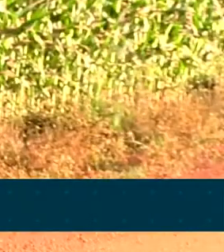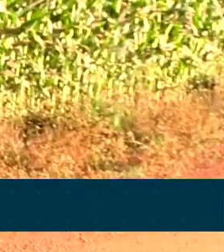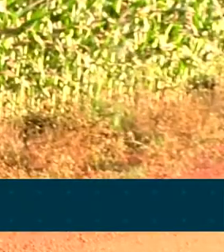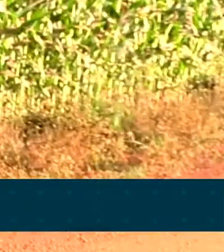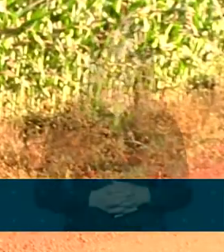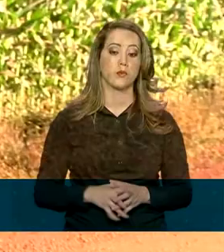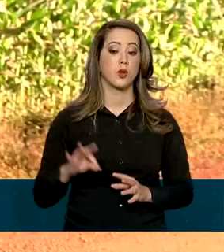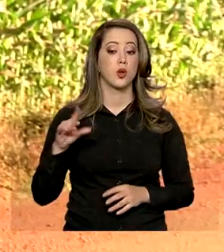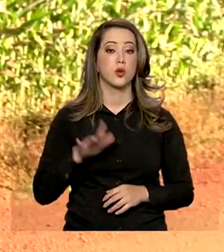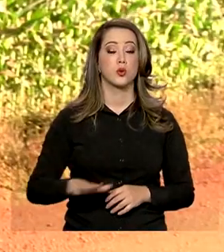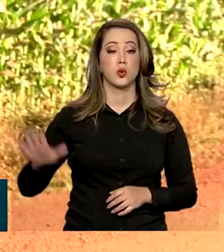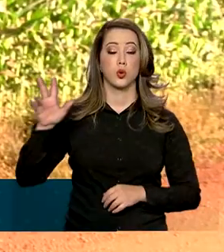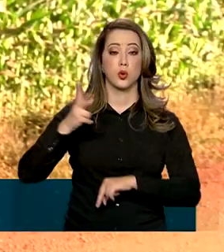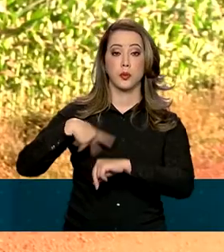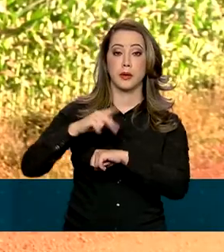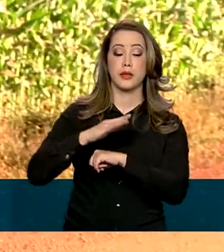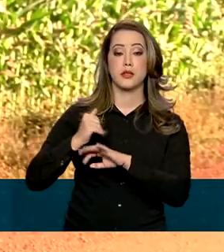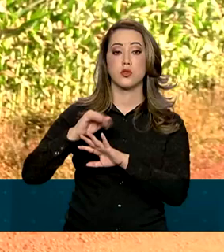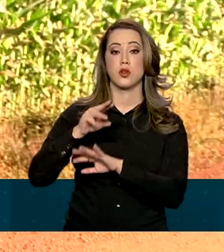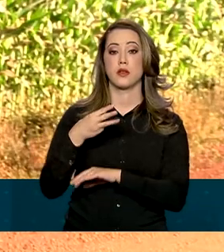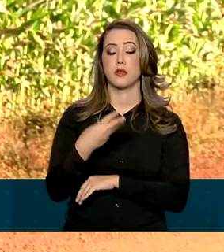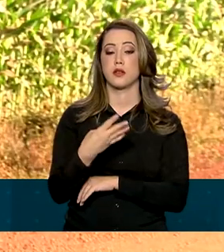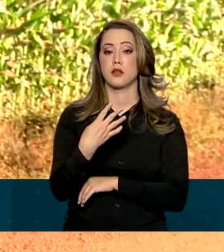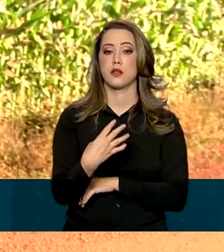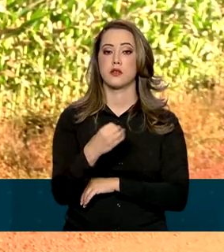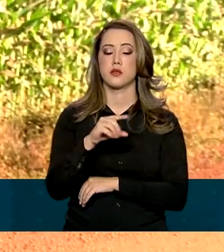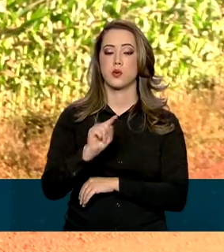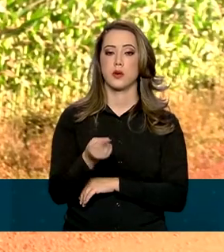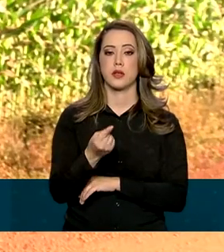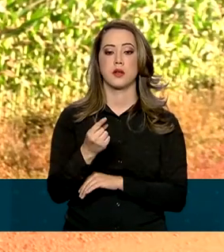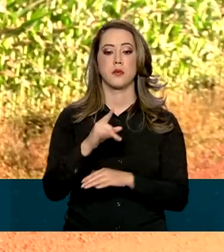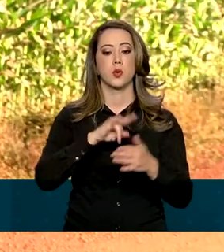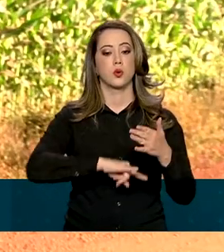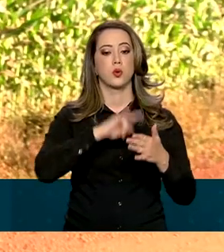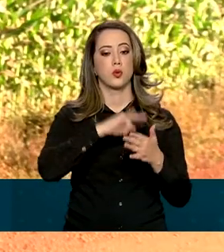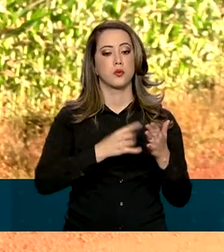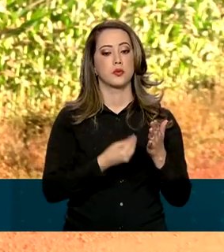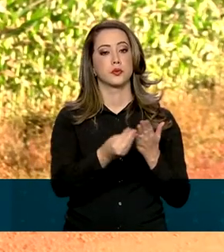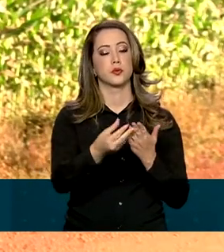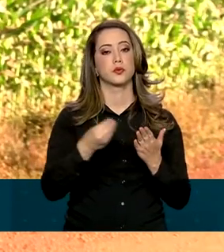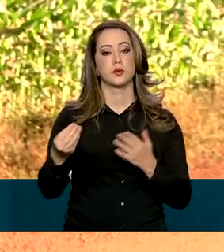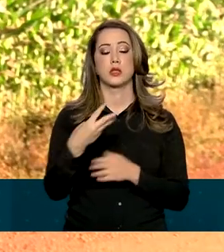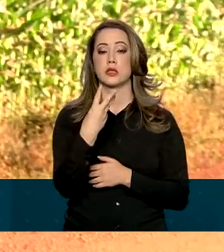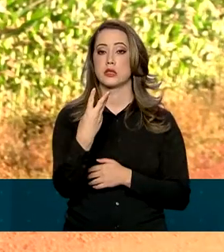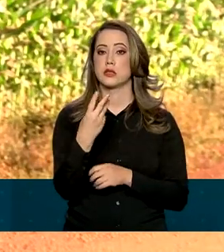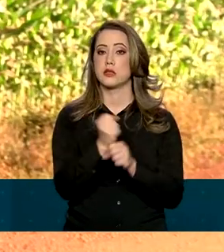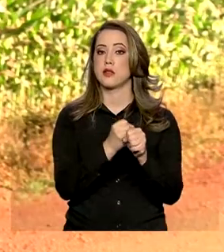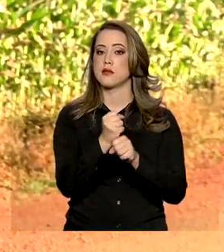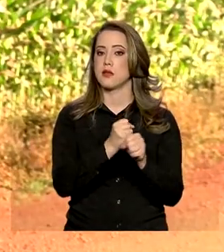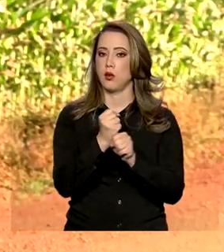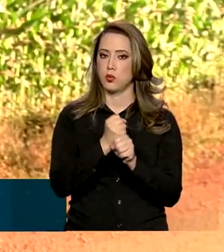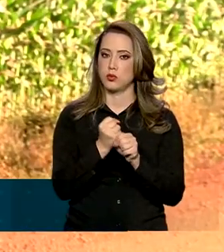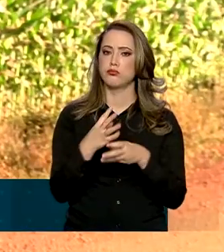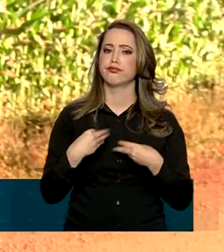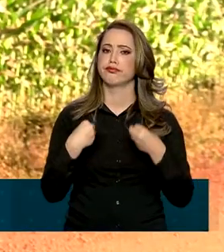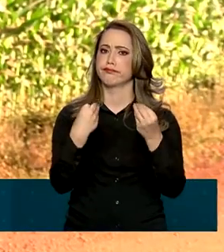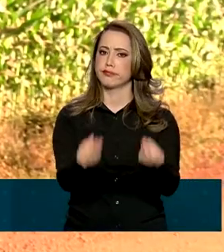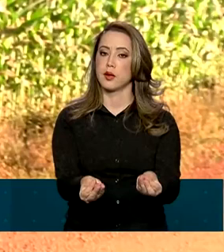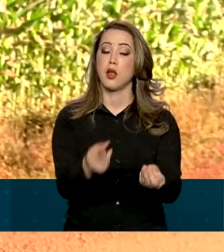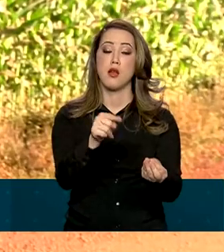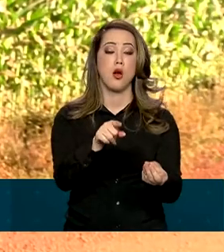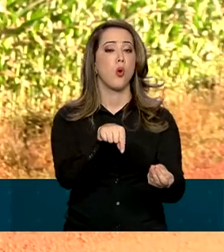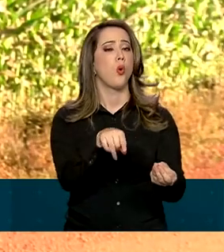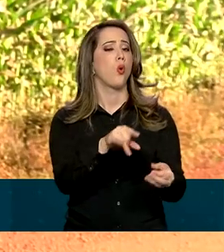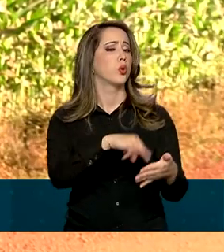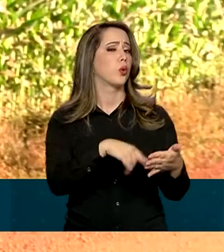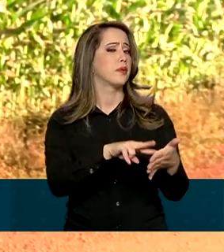todo o país já são mais de 340 mil títulos expedidos nos últimos 3 anos. O documento possibilita o